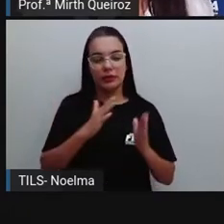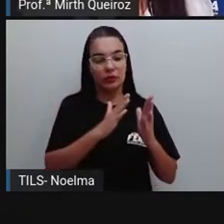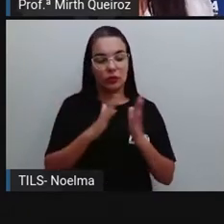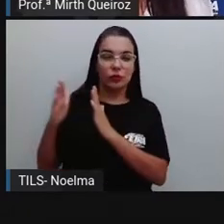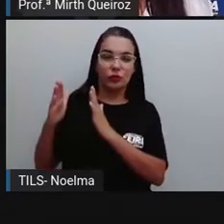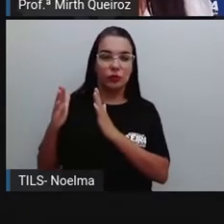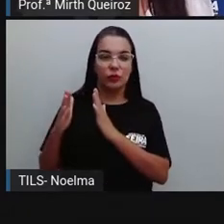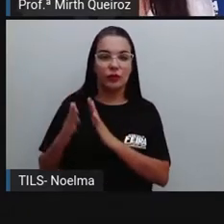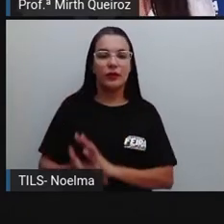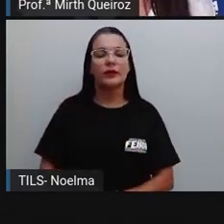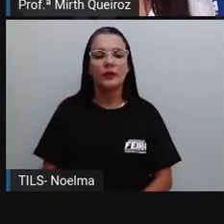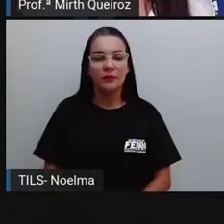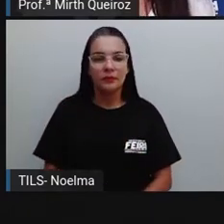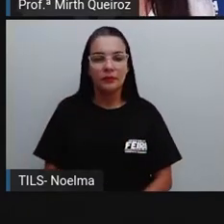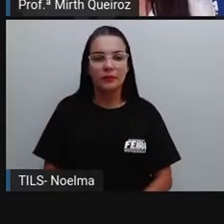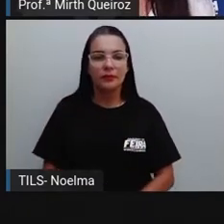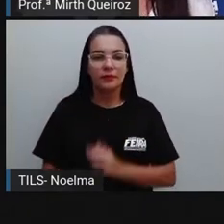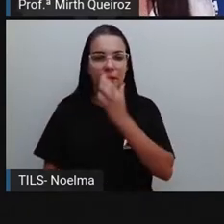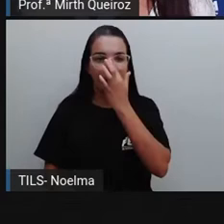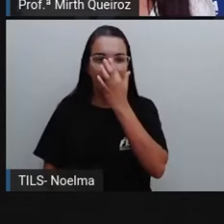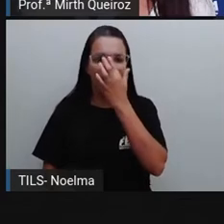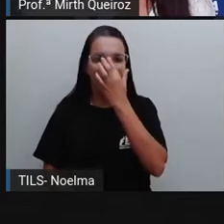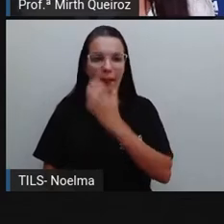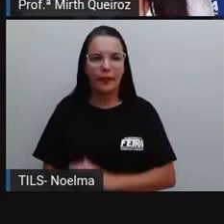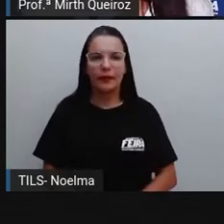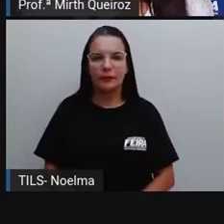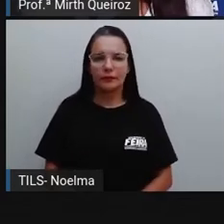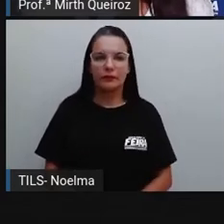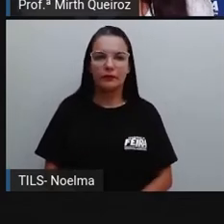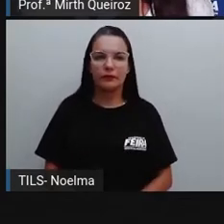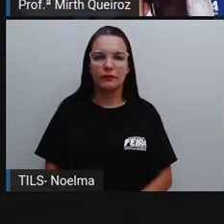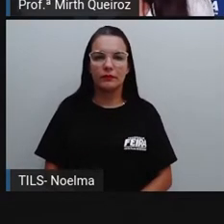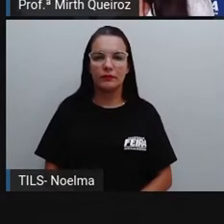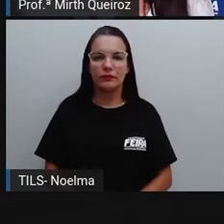a décima segunda ordem, certo?